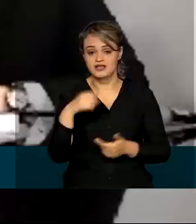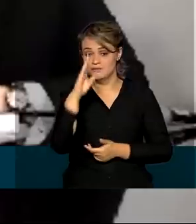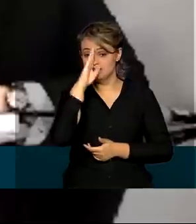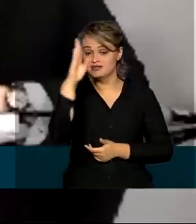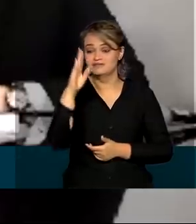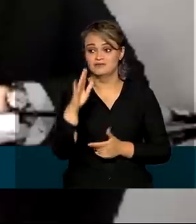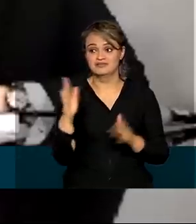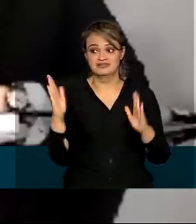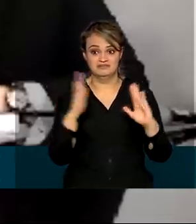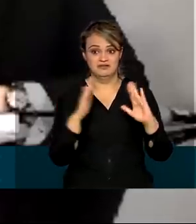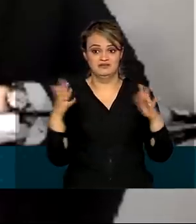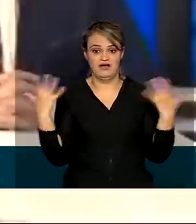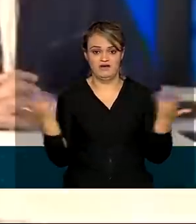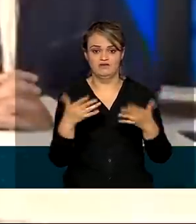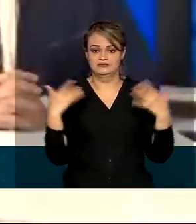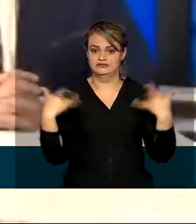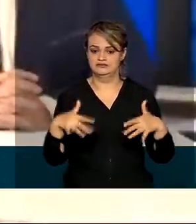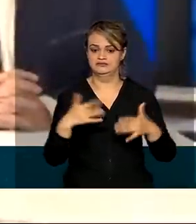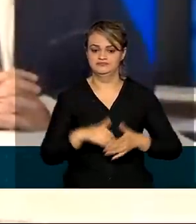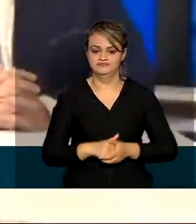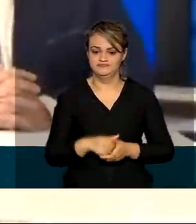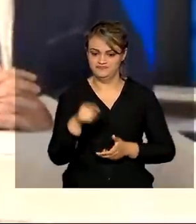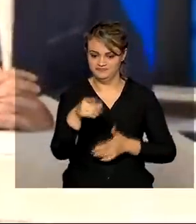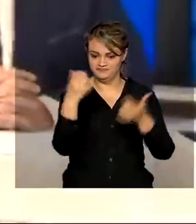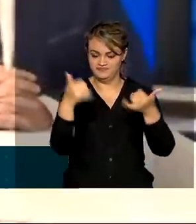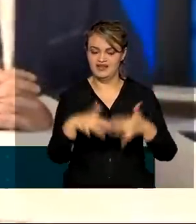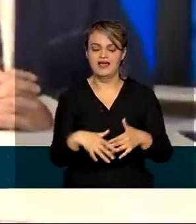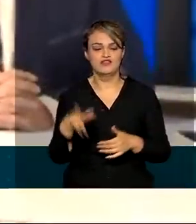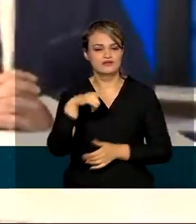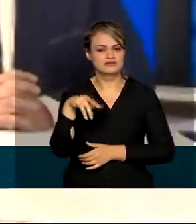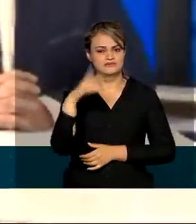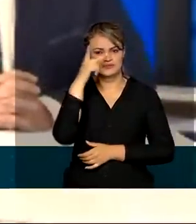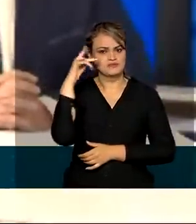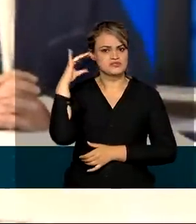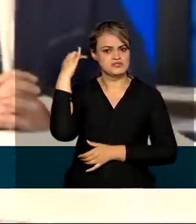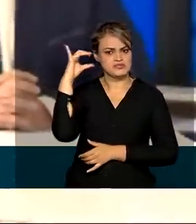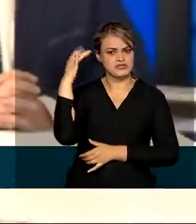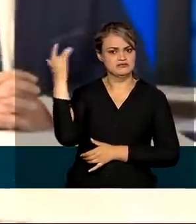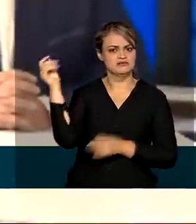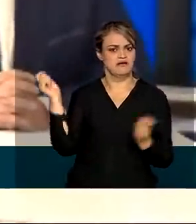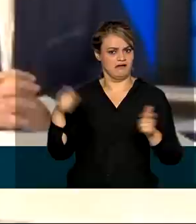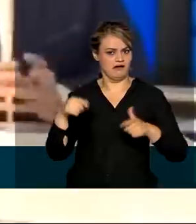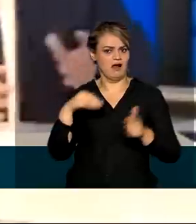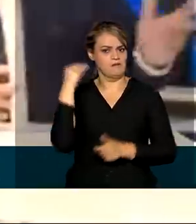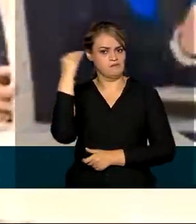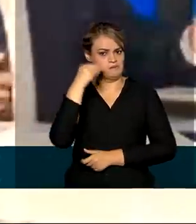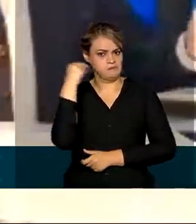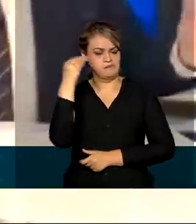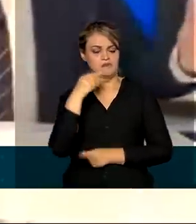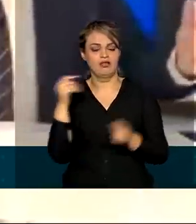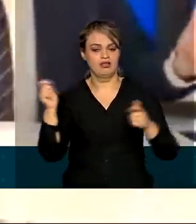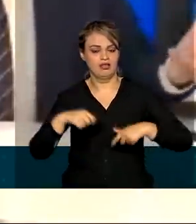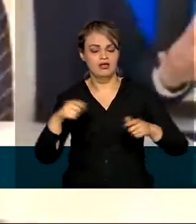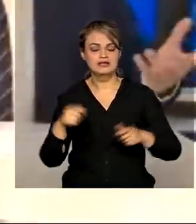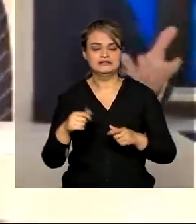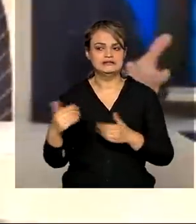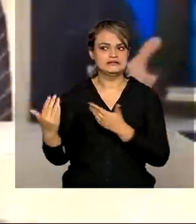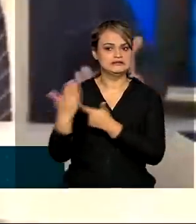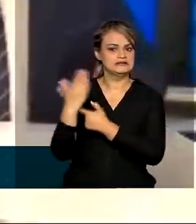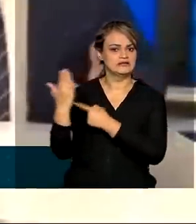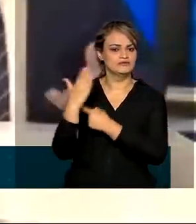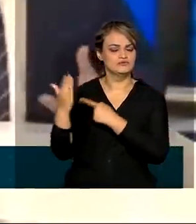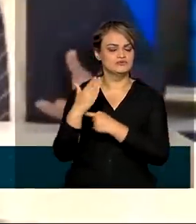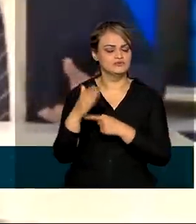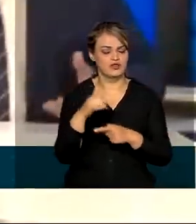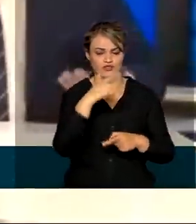situação pandêmica como essa. Nós temos cientistas extremamente capacitados no país que nos dão diretrizes no